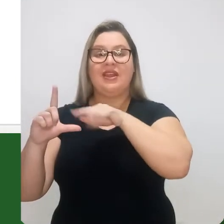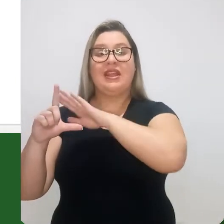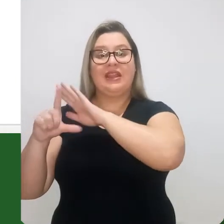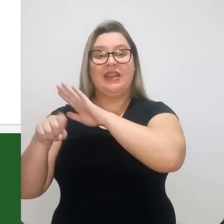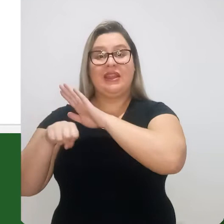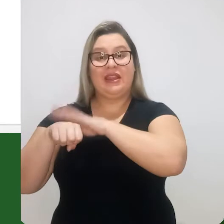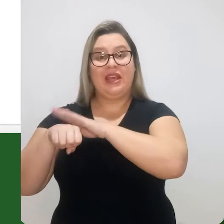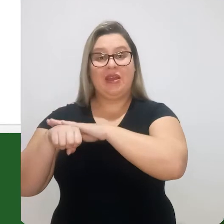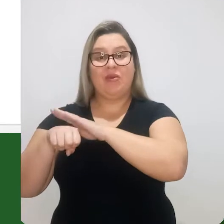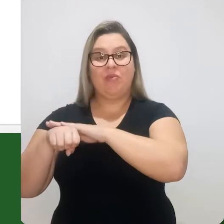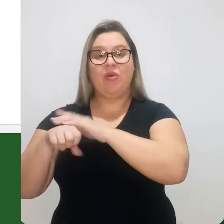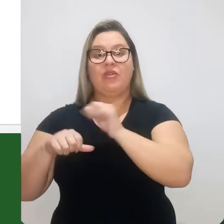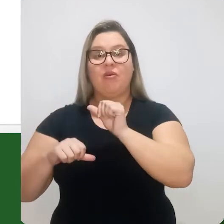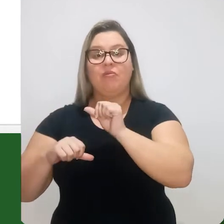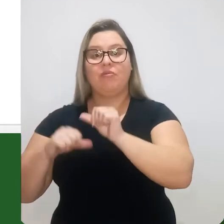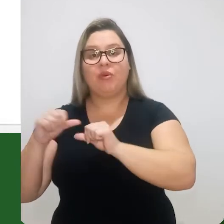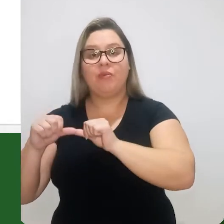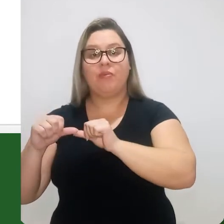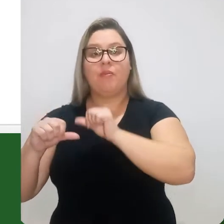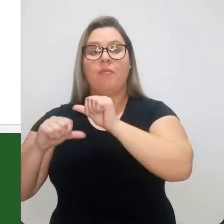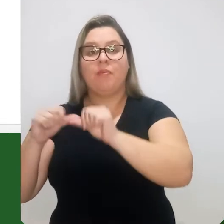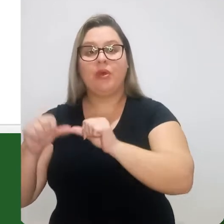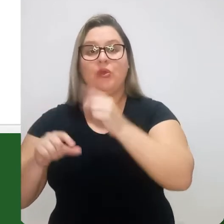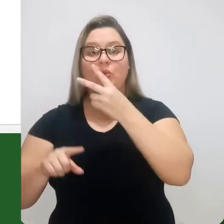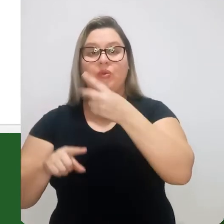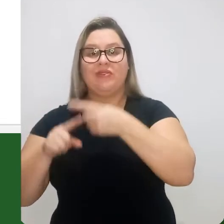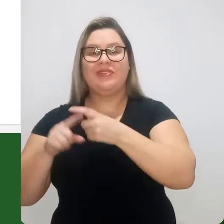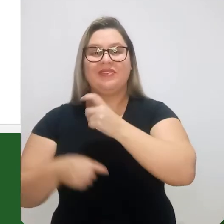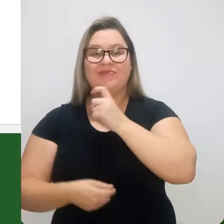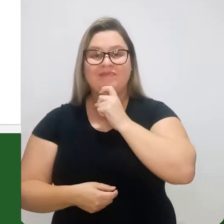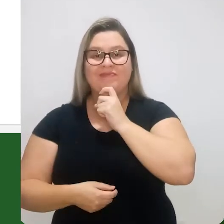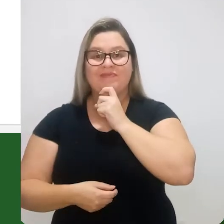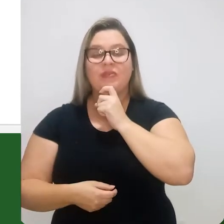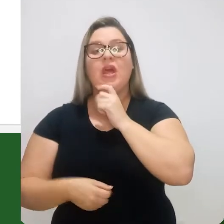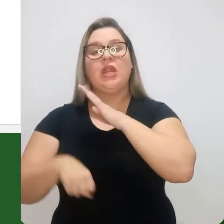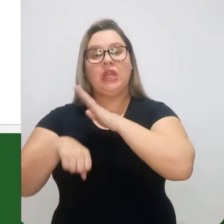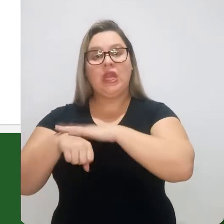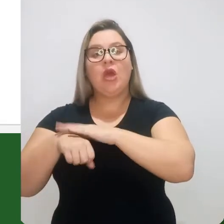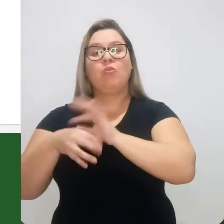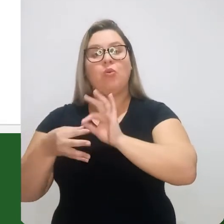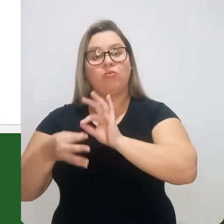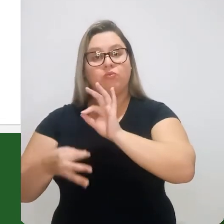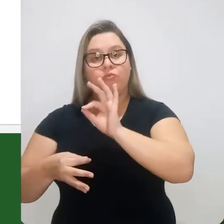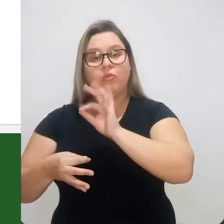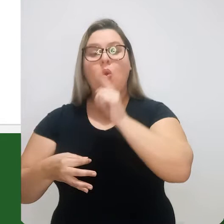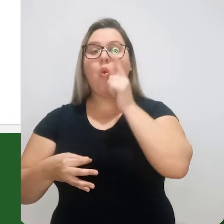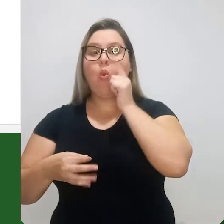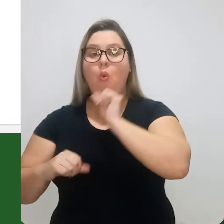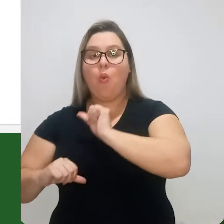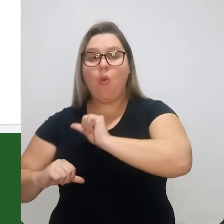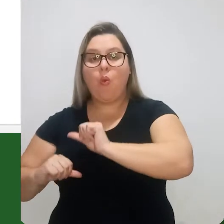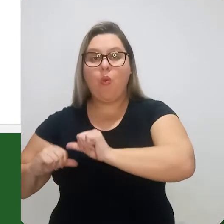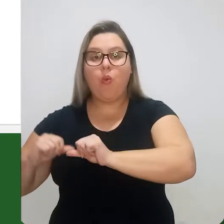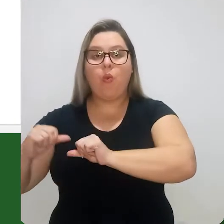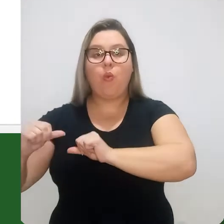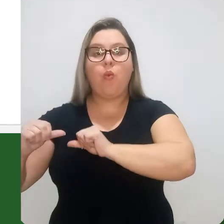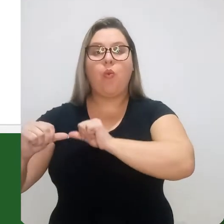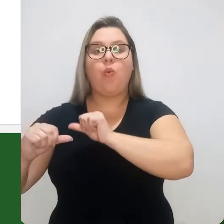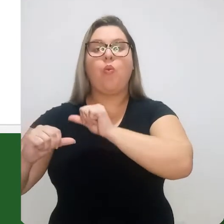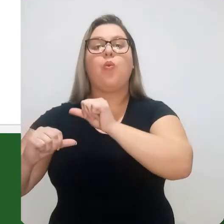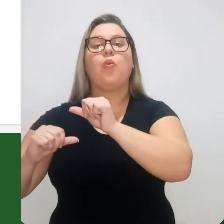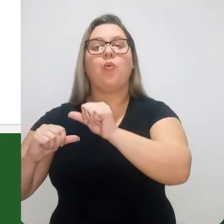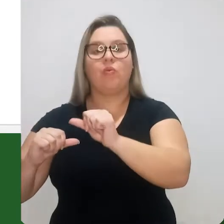entre dois resfriamentos sucessivos, este tempo é suficientemente longo para que a